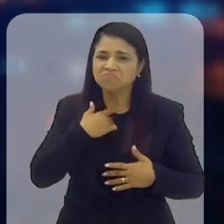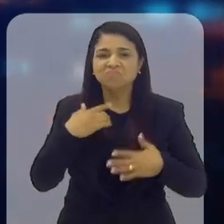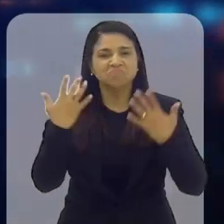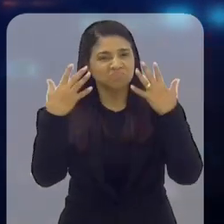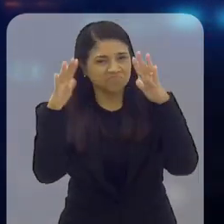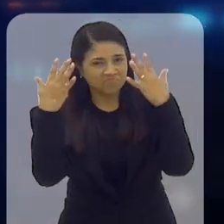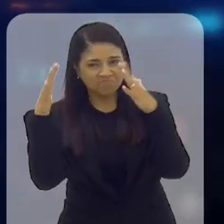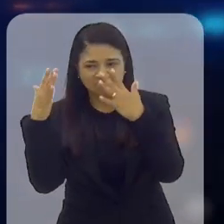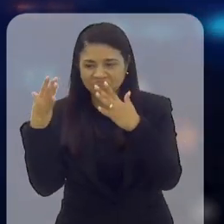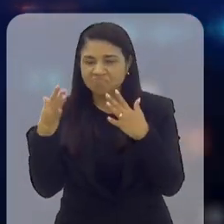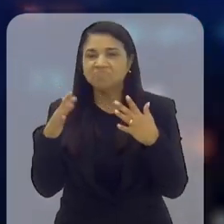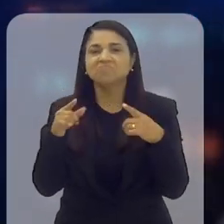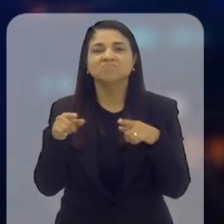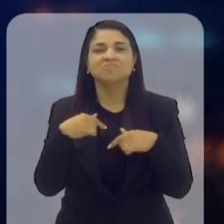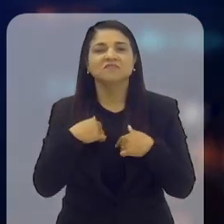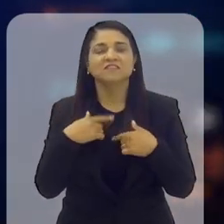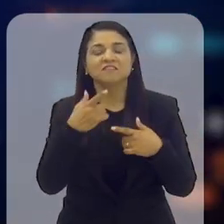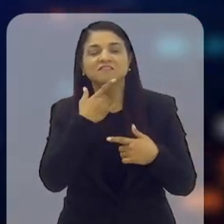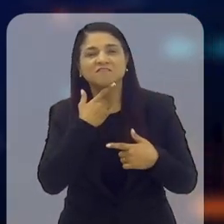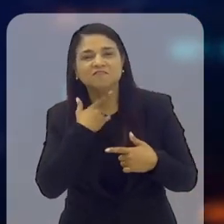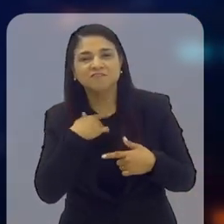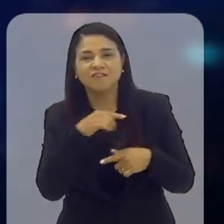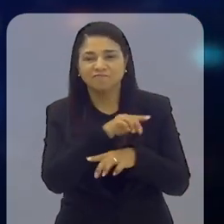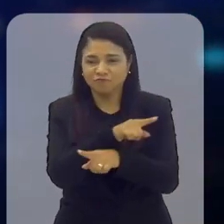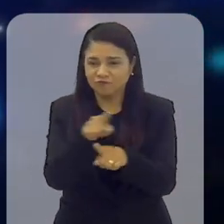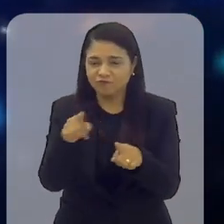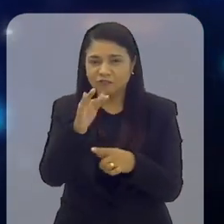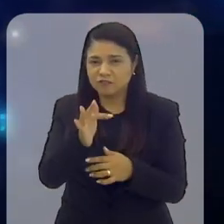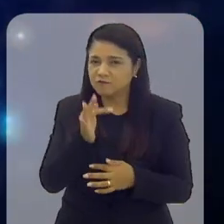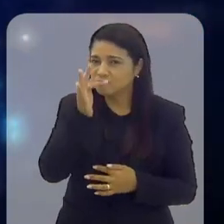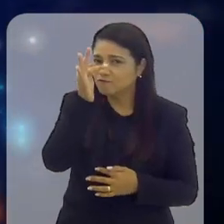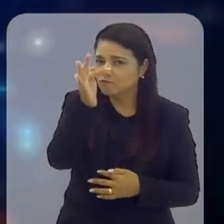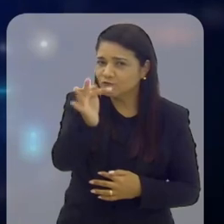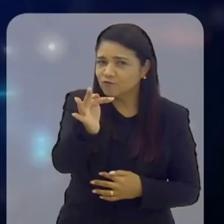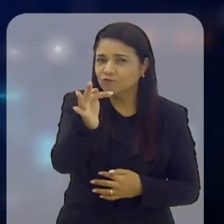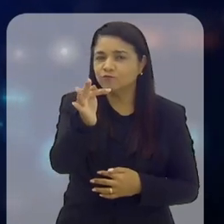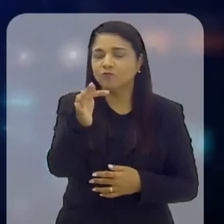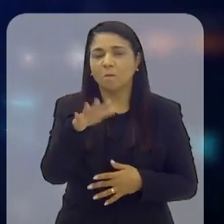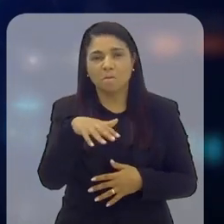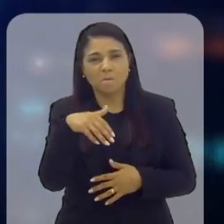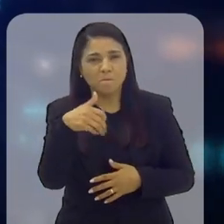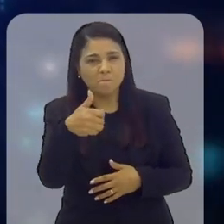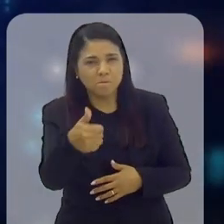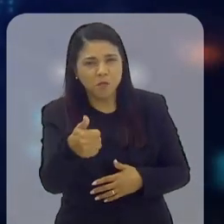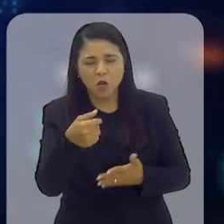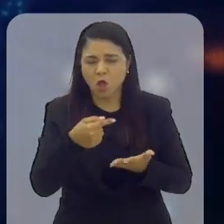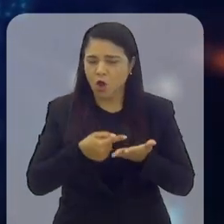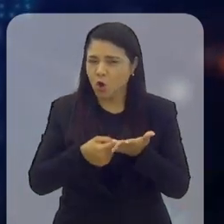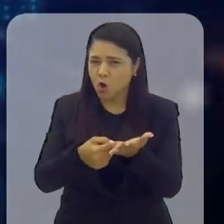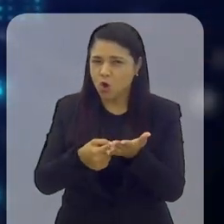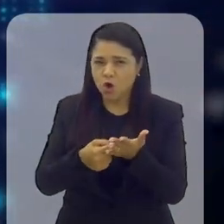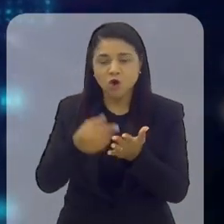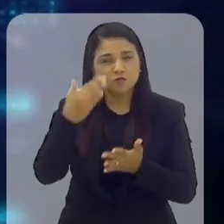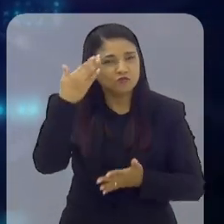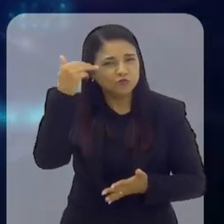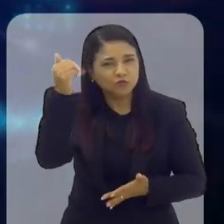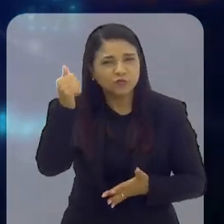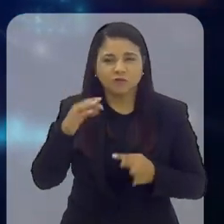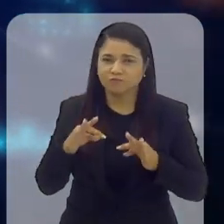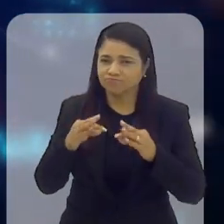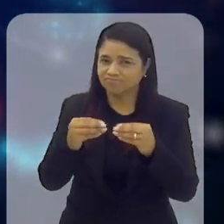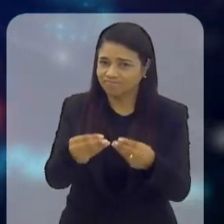todo o trabalho que vocês estão fazendo e a gente quer desejar a vocês um futuro cada vez mais